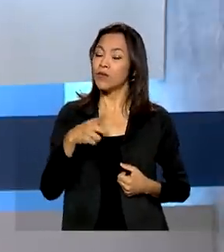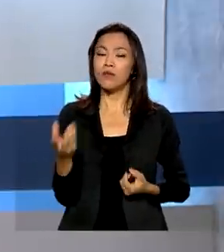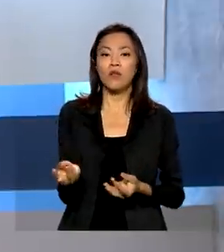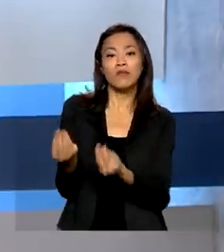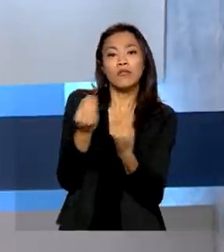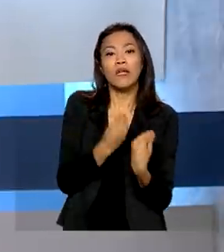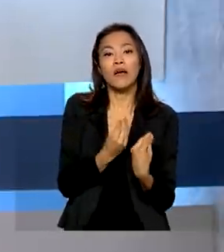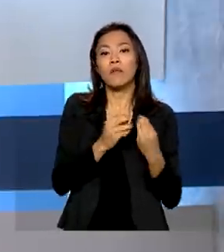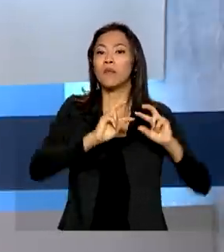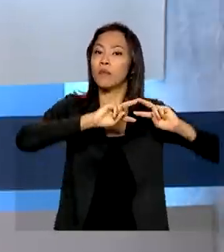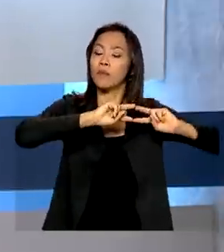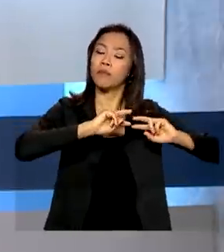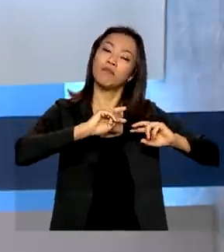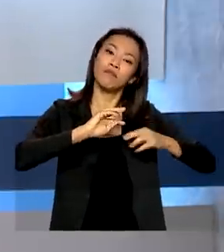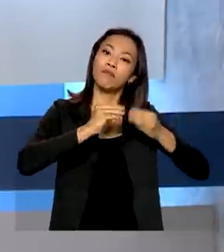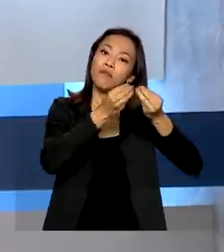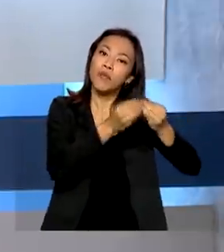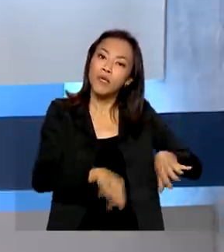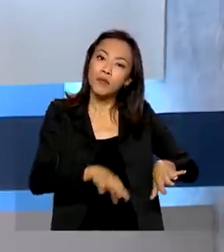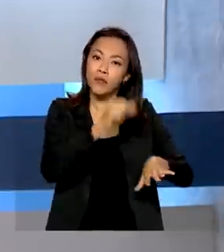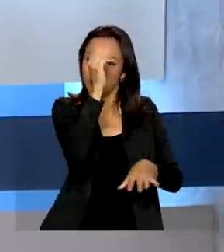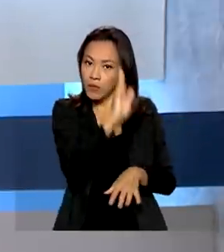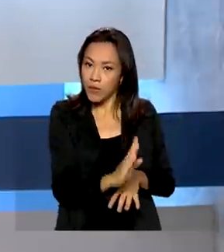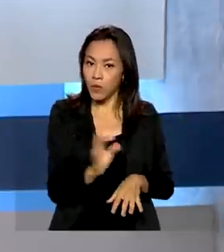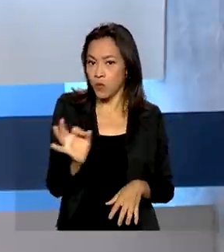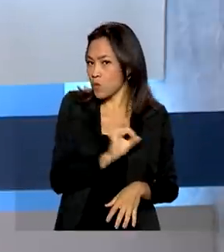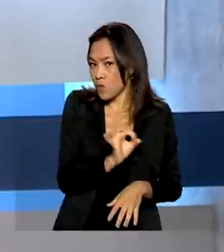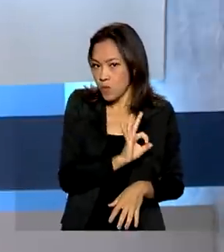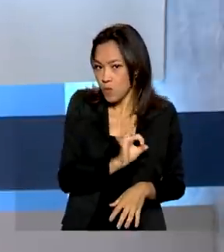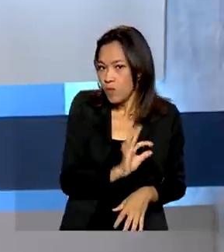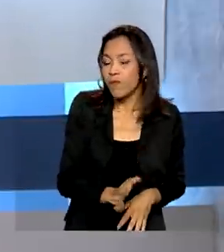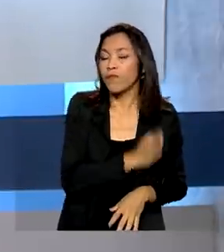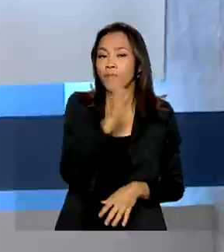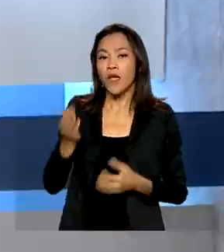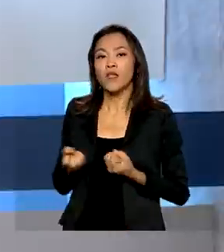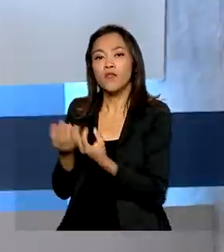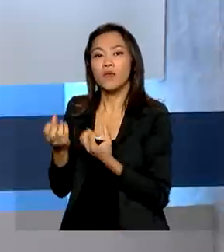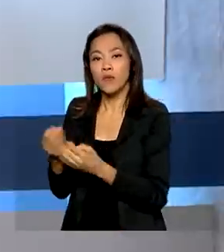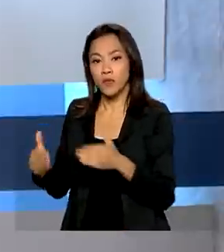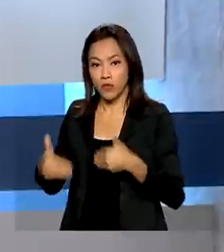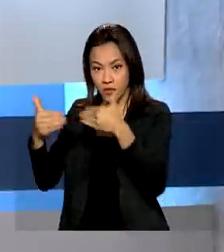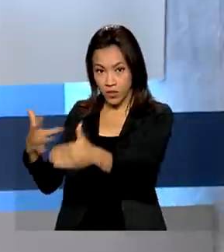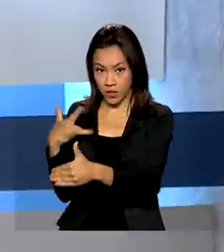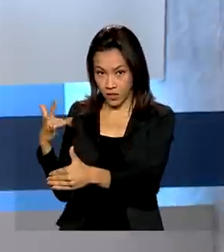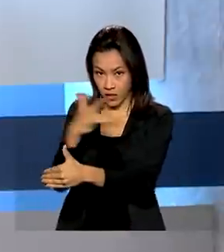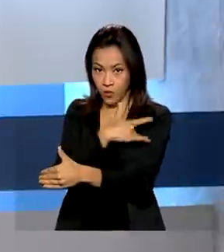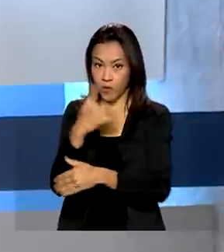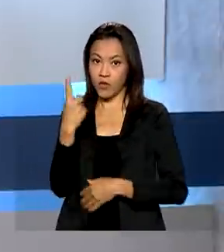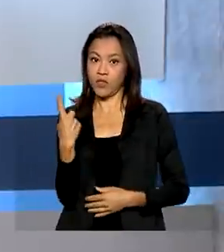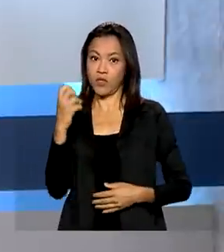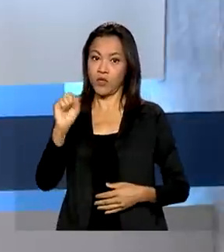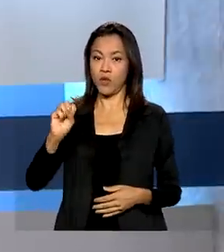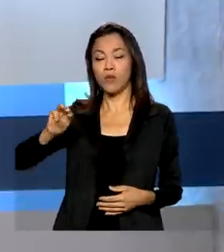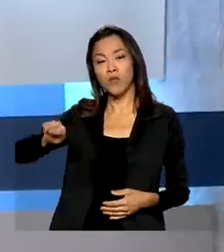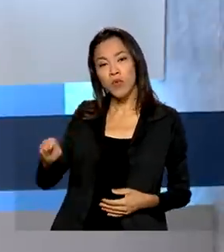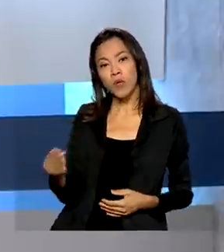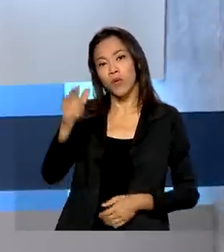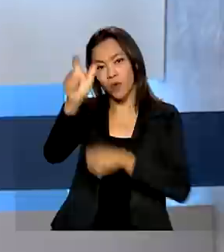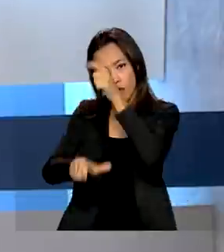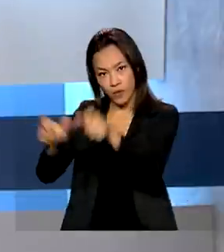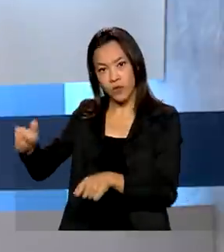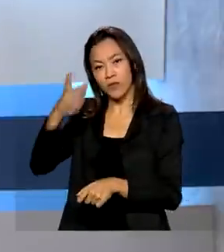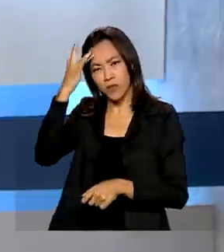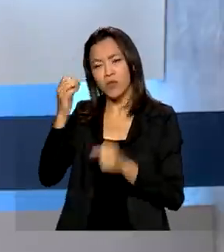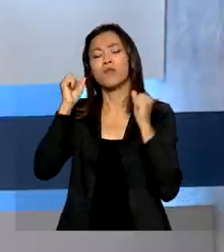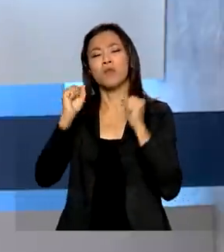atual estratégia de imunização. Dados do Ministério da Saúde mostram que 18 milhões de brasileiros já podem tomar a segunda dose